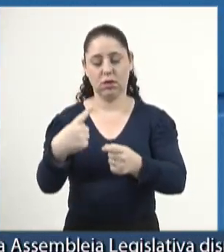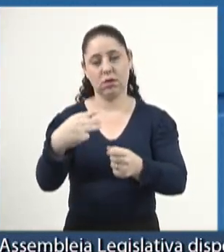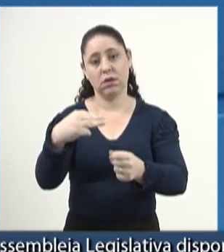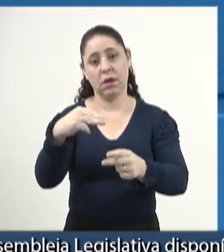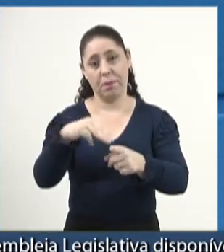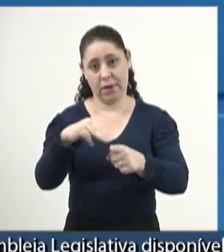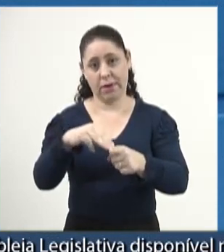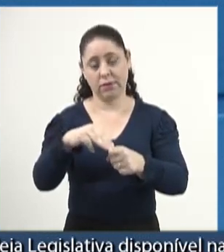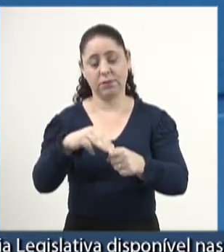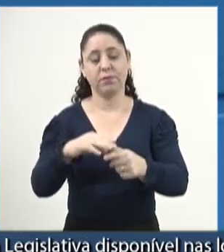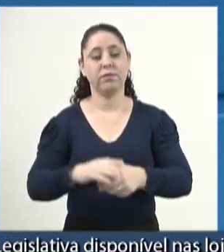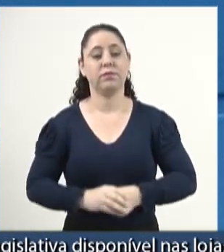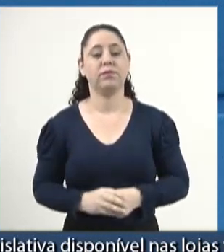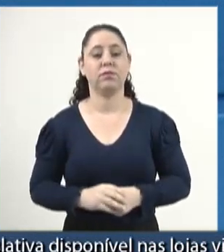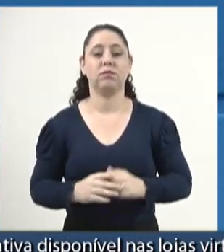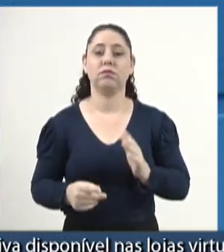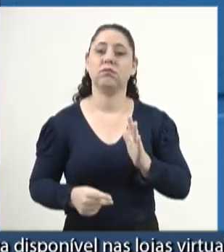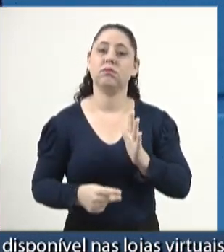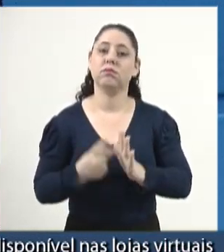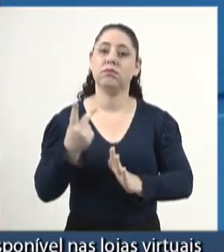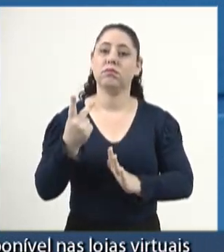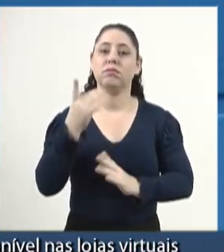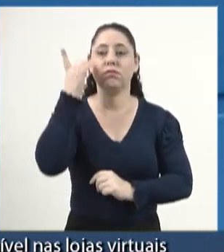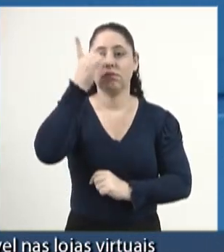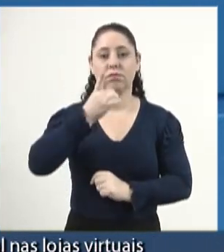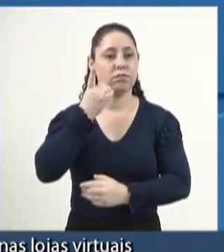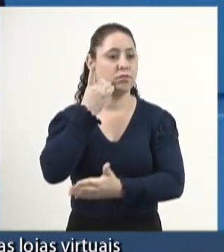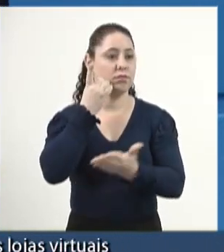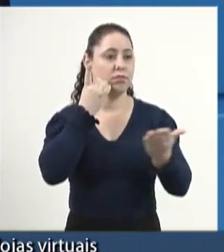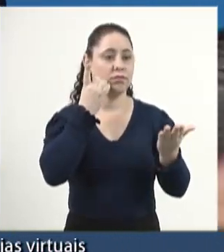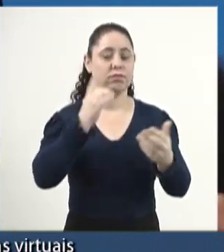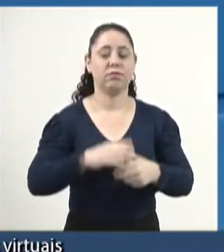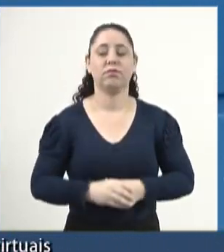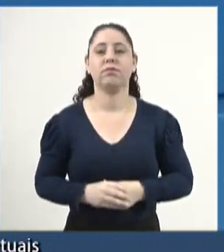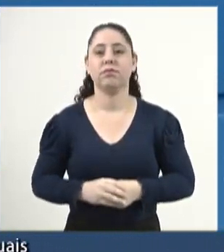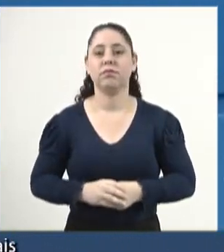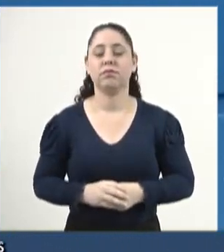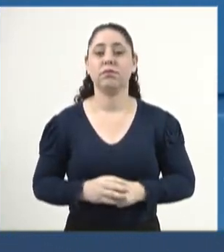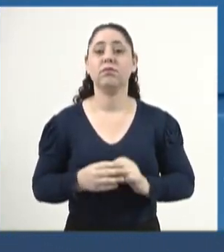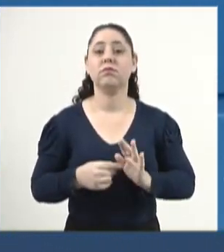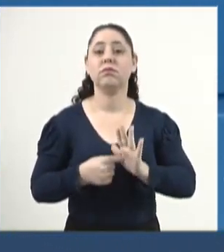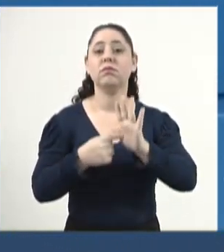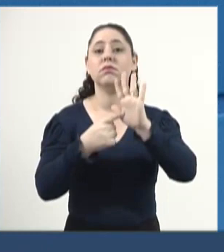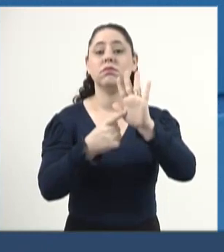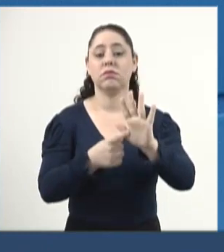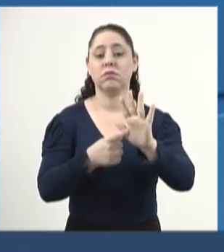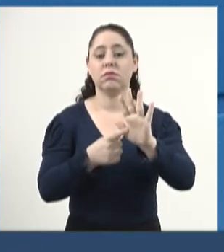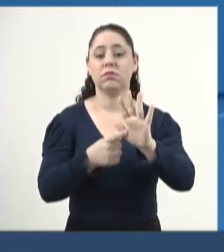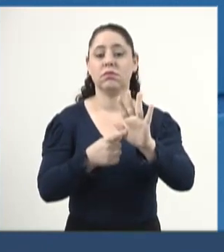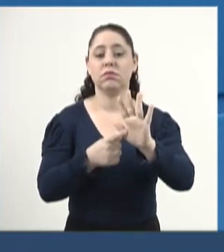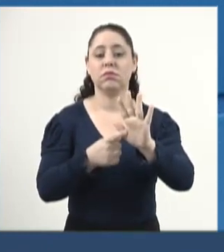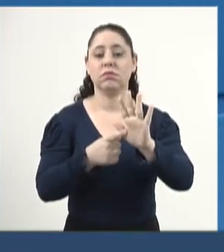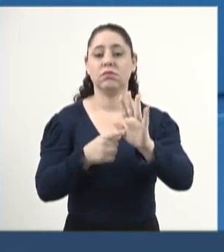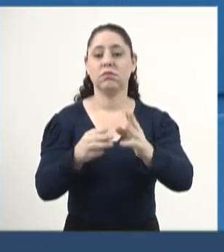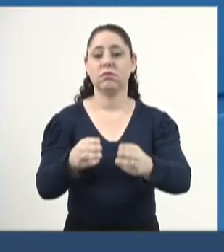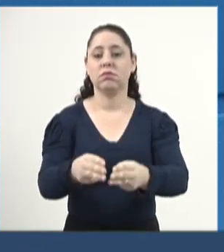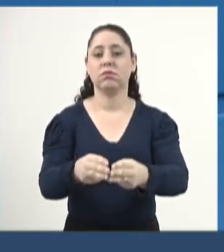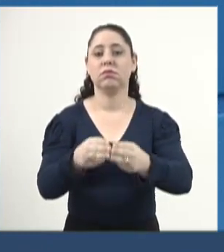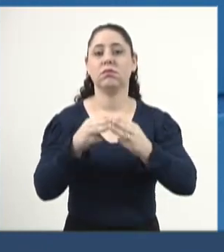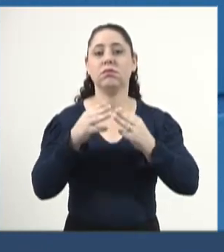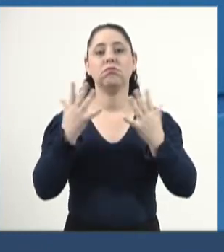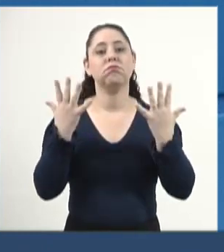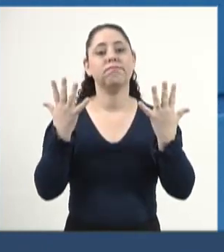Segundo lugar, senhor presidente, senhores deputados, deputadas, apresentar uma moção de